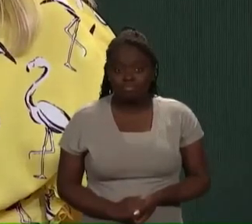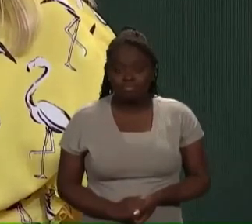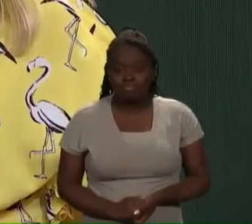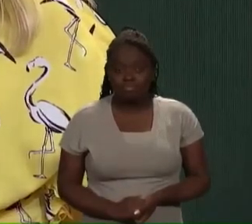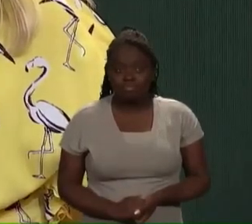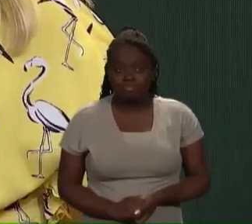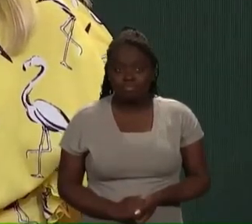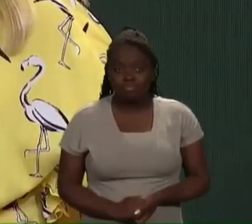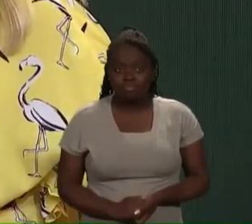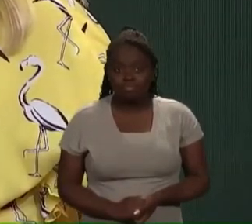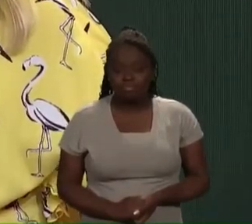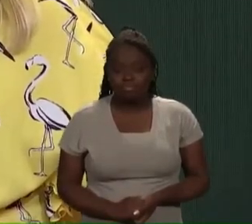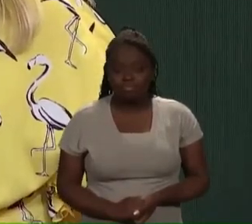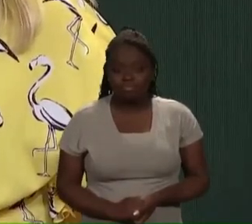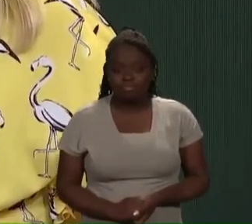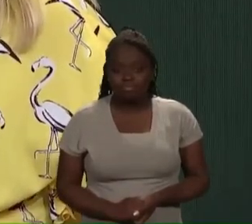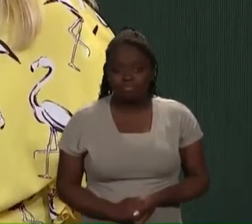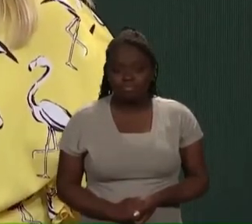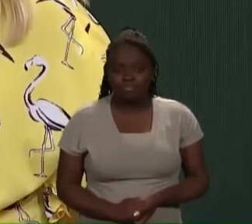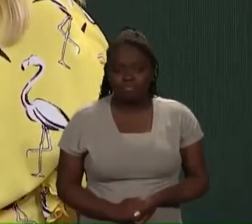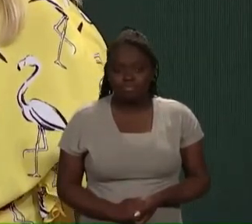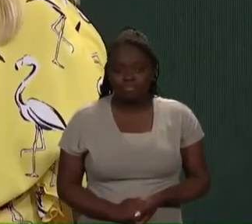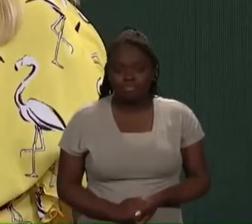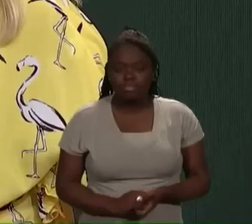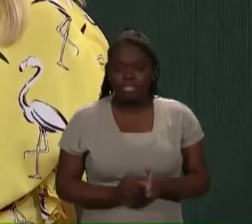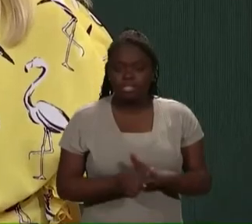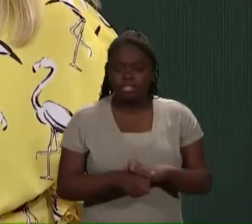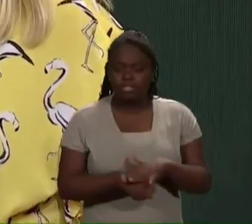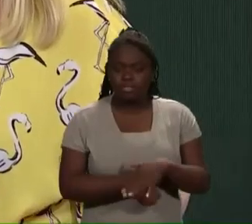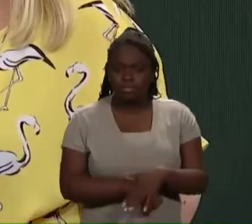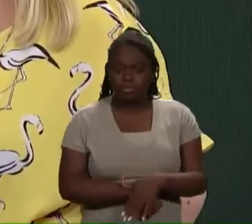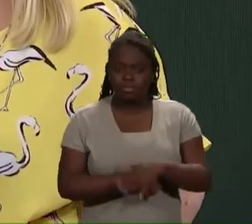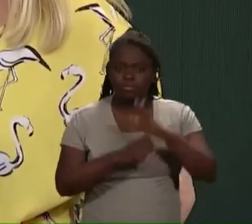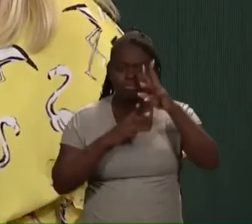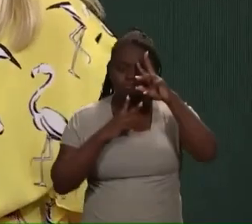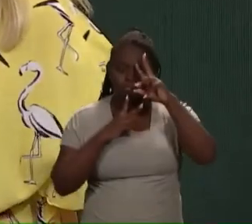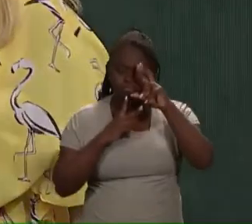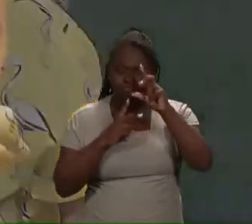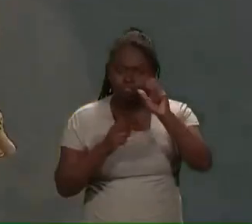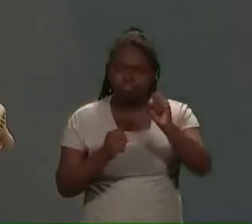E essa noite foi muito forte para mim.